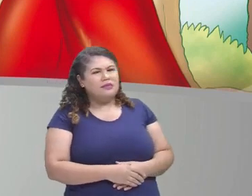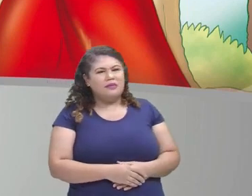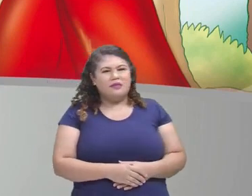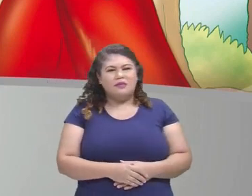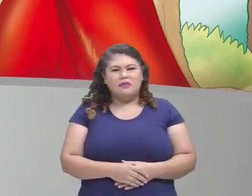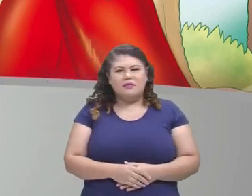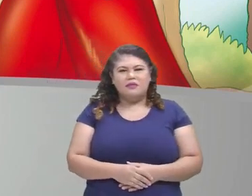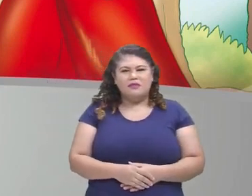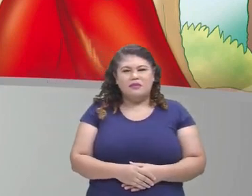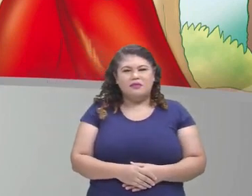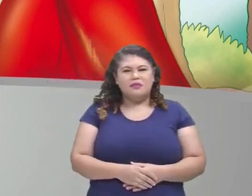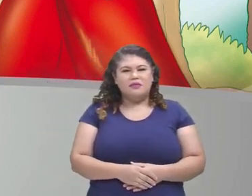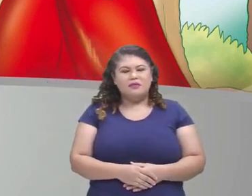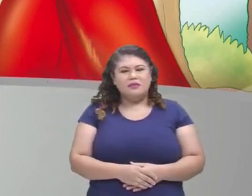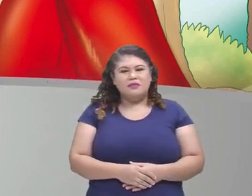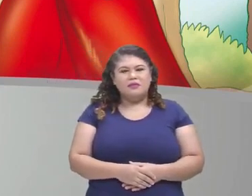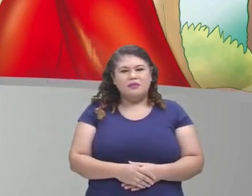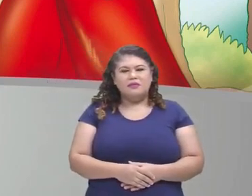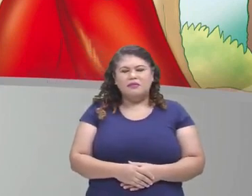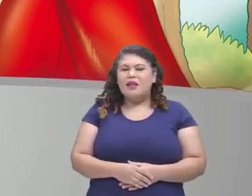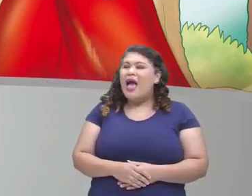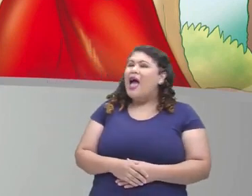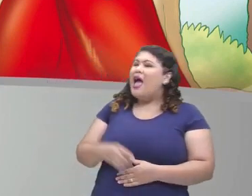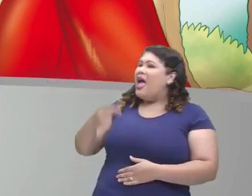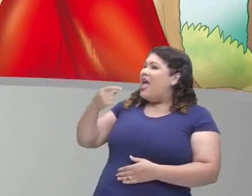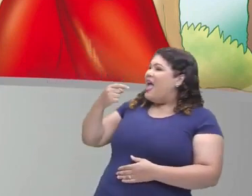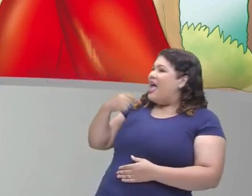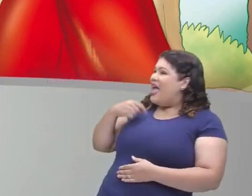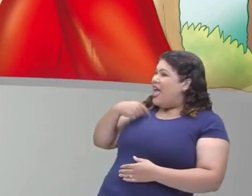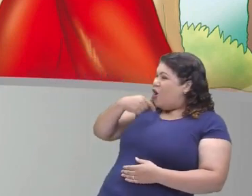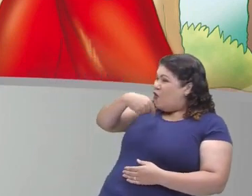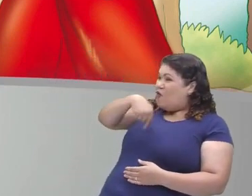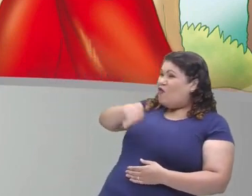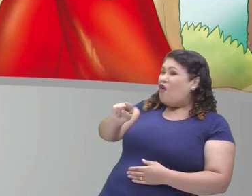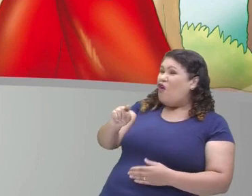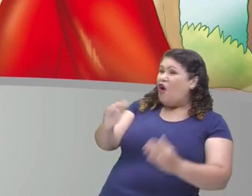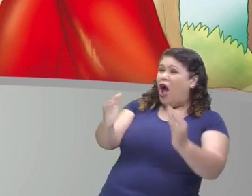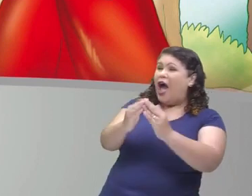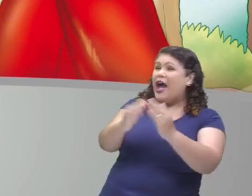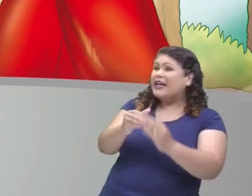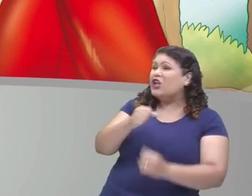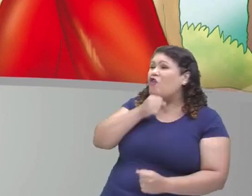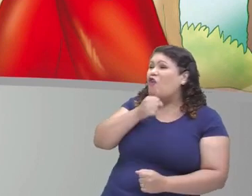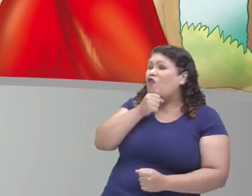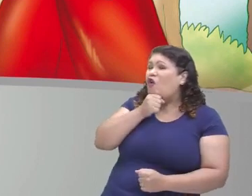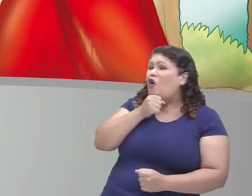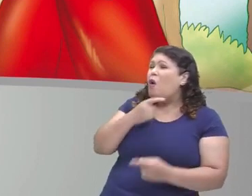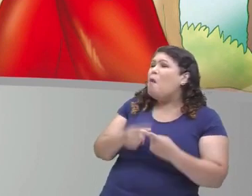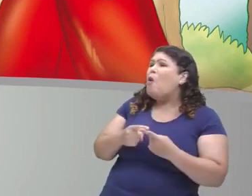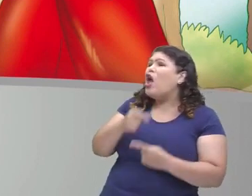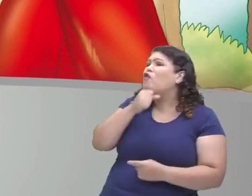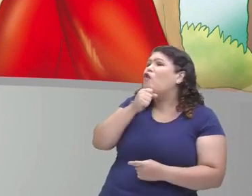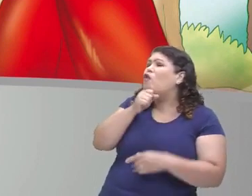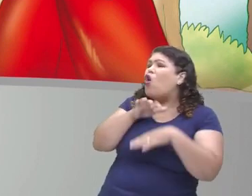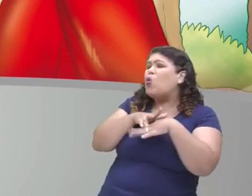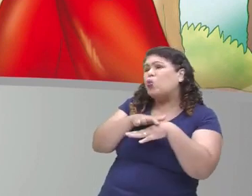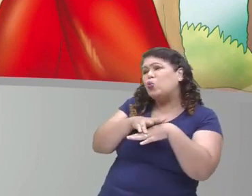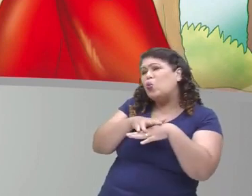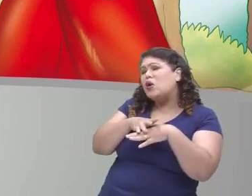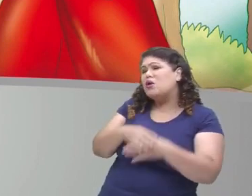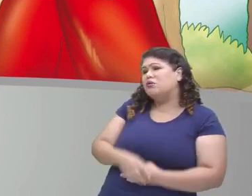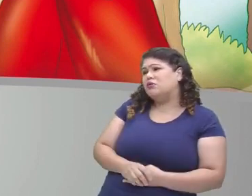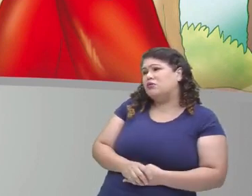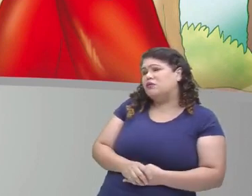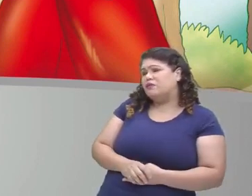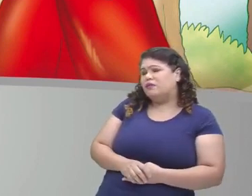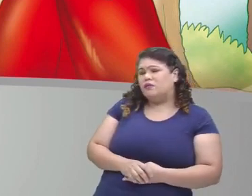Olha só o que aconteceu. Estou vindo visitar minha vovó, porque ela não está se sentindo bem. O que você